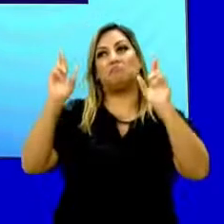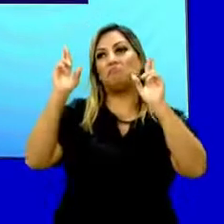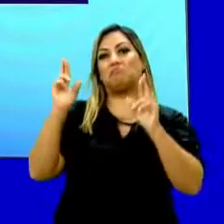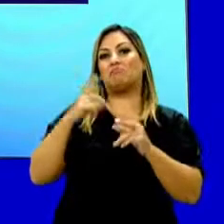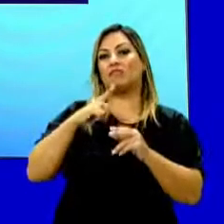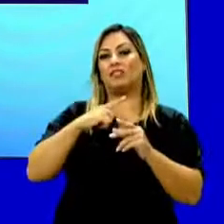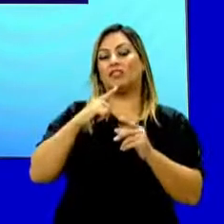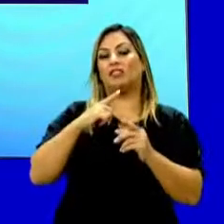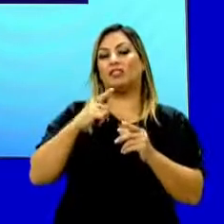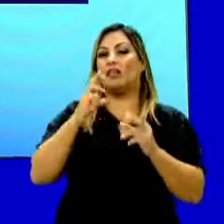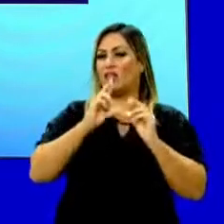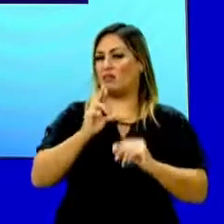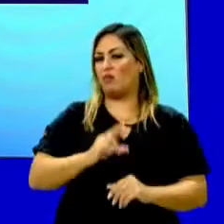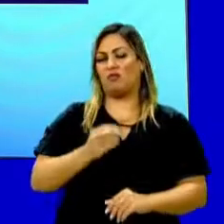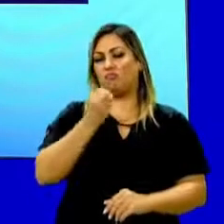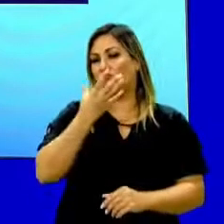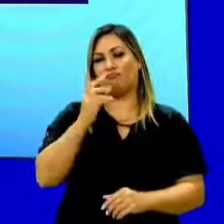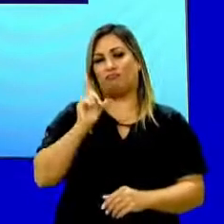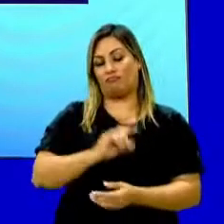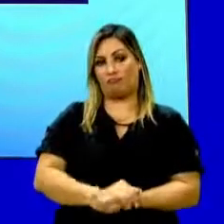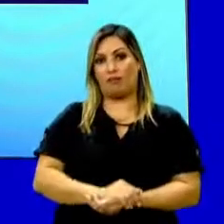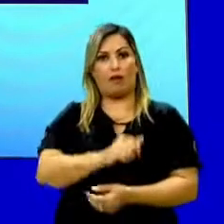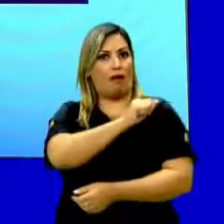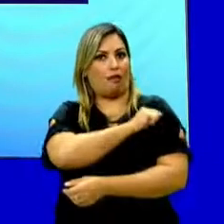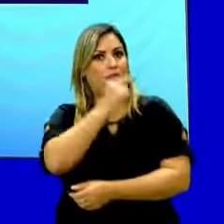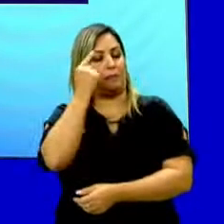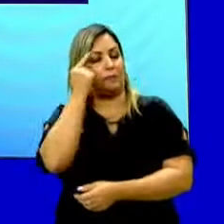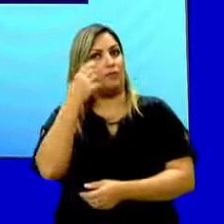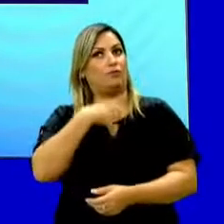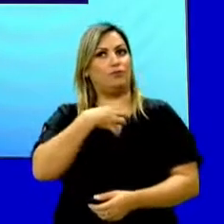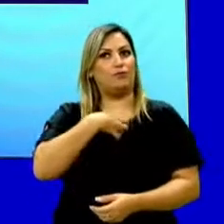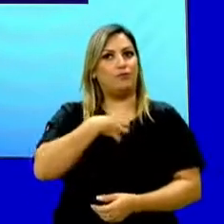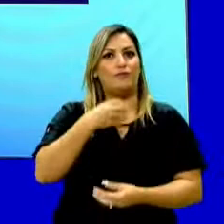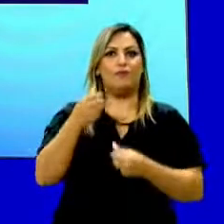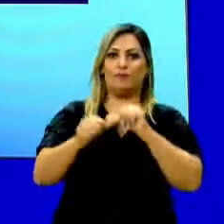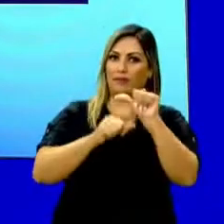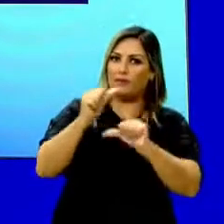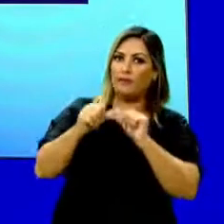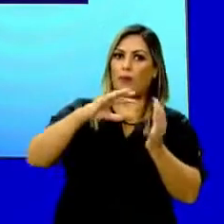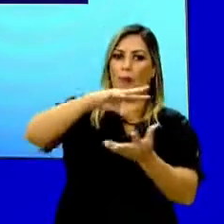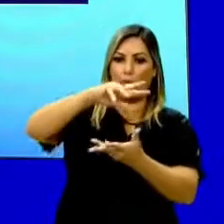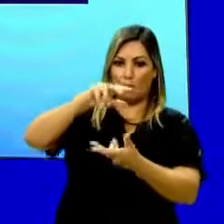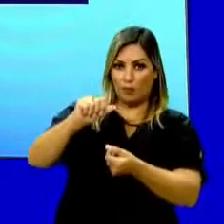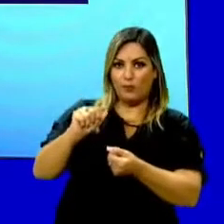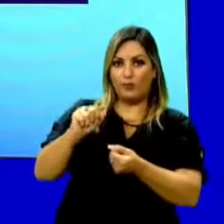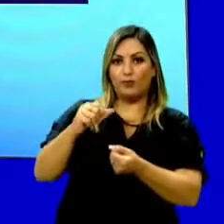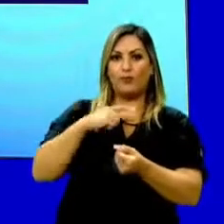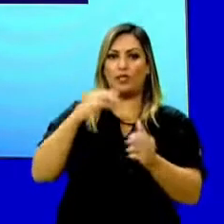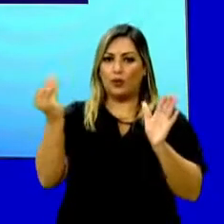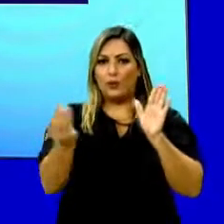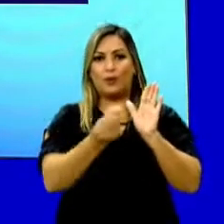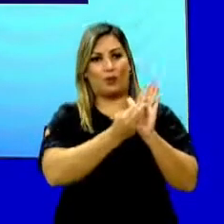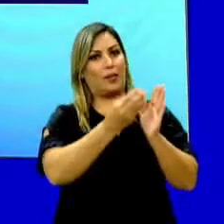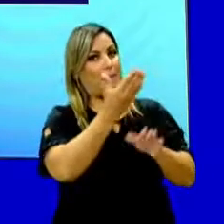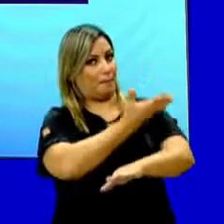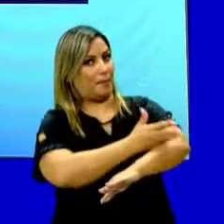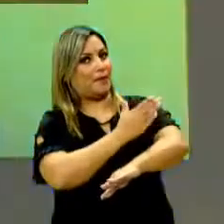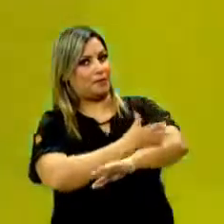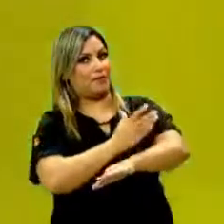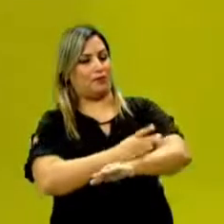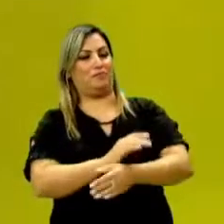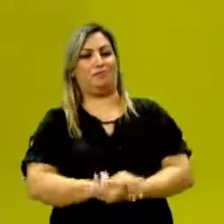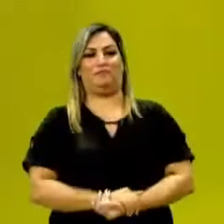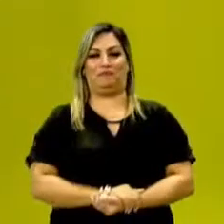quanto aos resultados. Os estudantes têm que pensar num jeito de mudar o mundo e colocar isso em